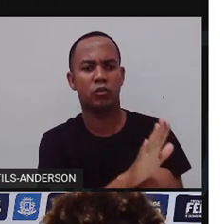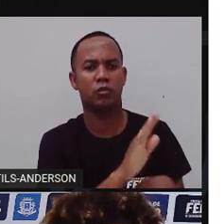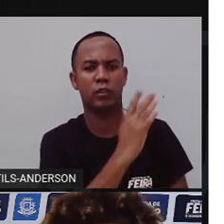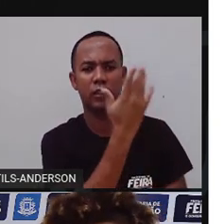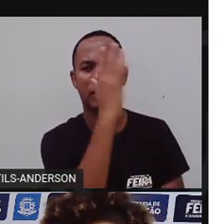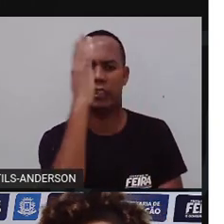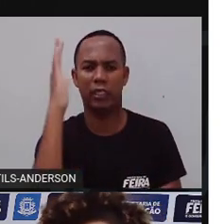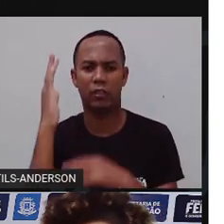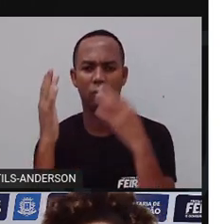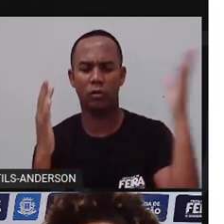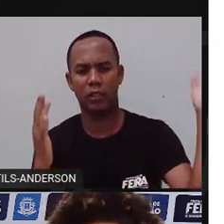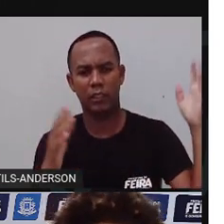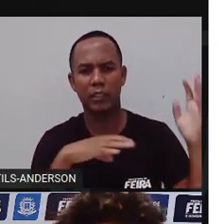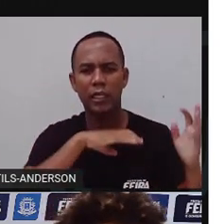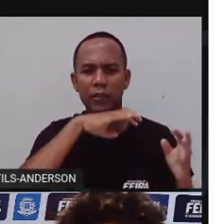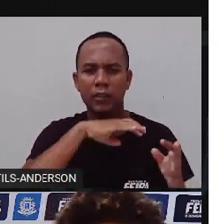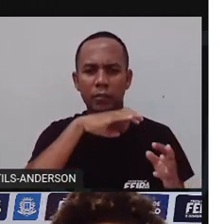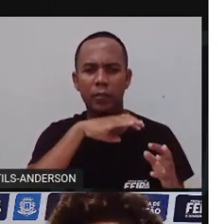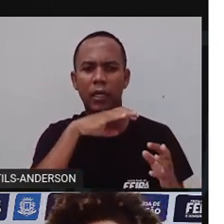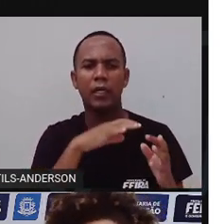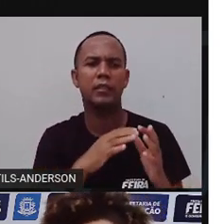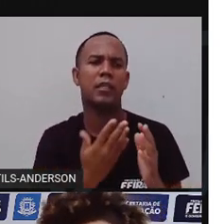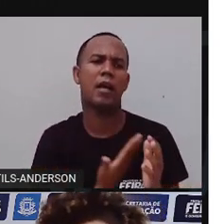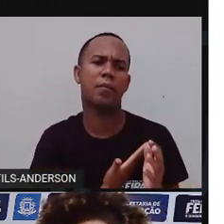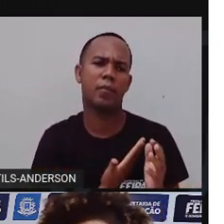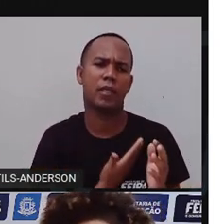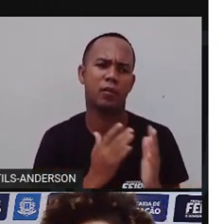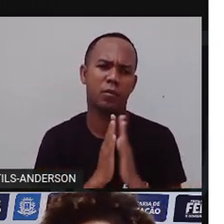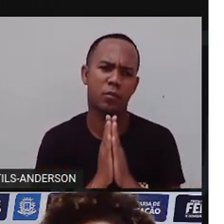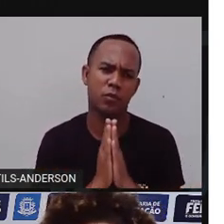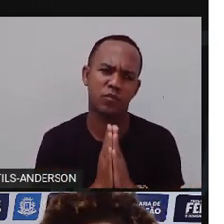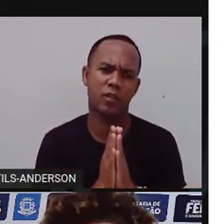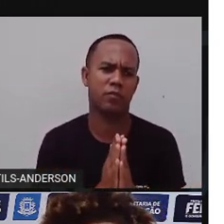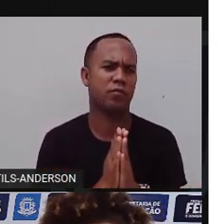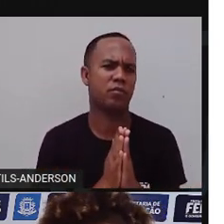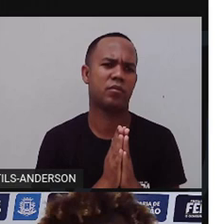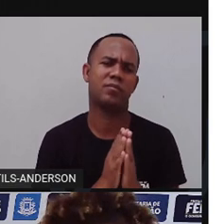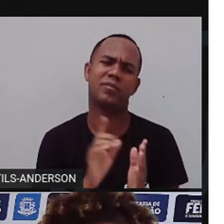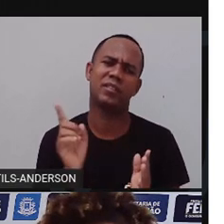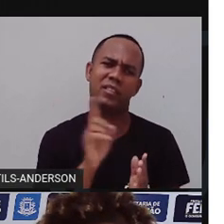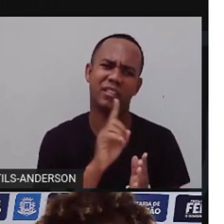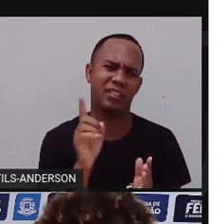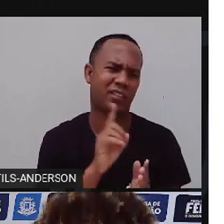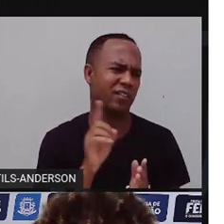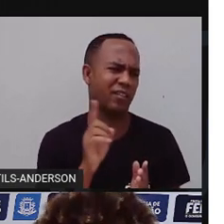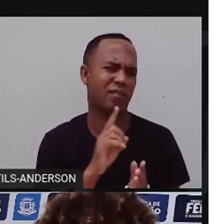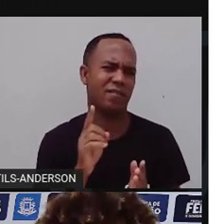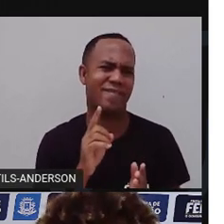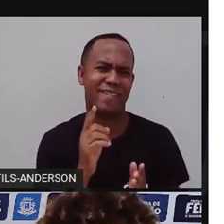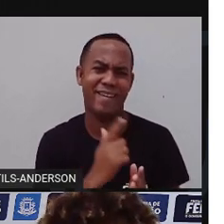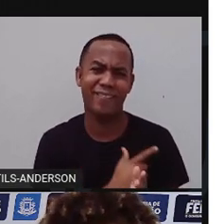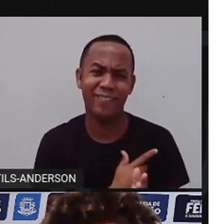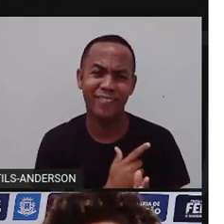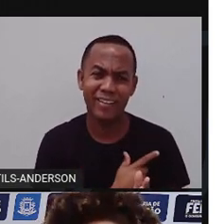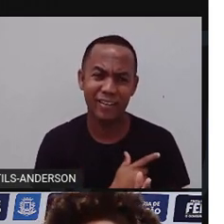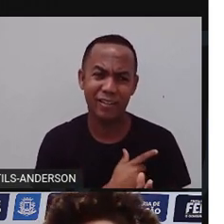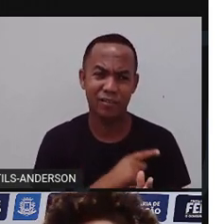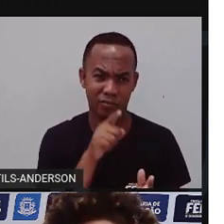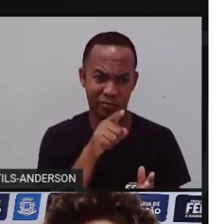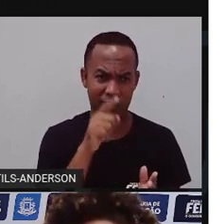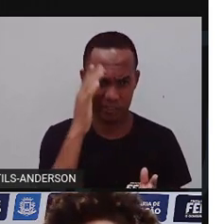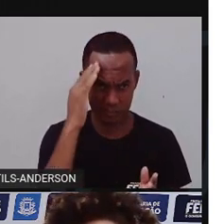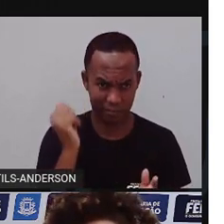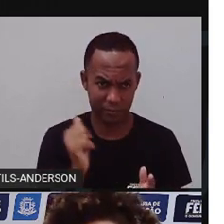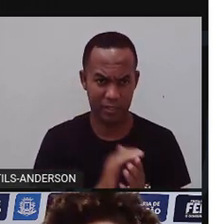Meu amigo, por favor, não faça isso. É feio, você sabia? Não